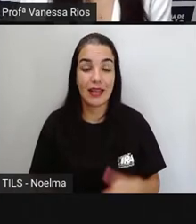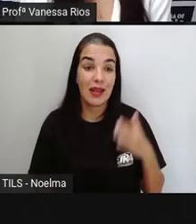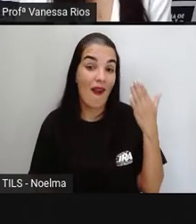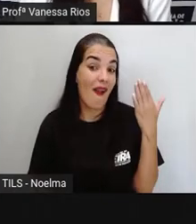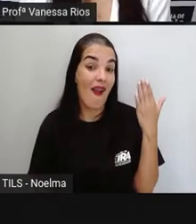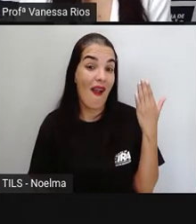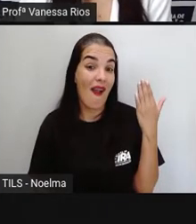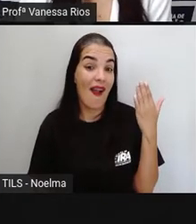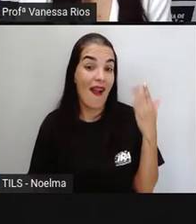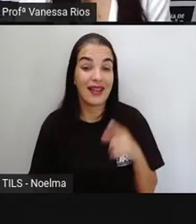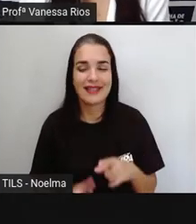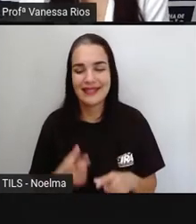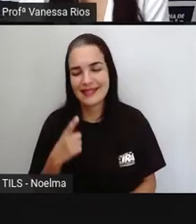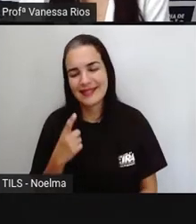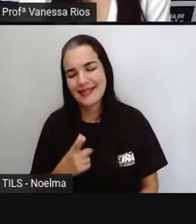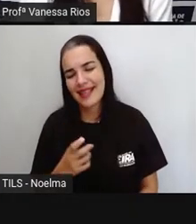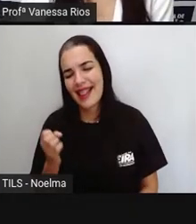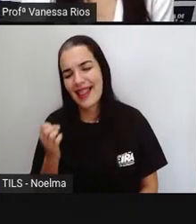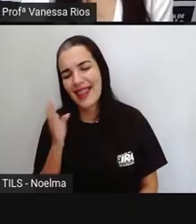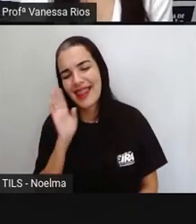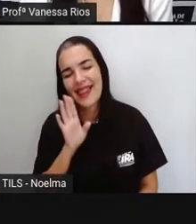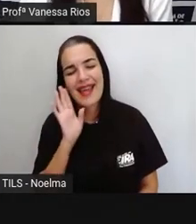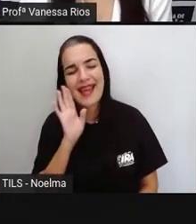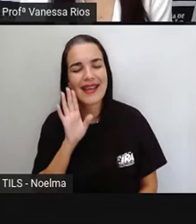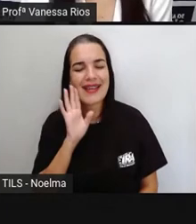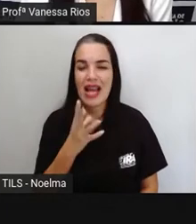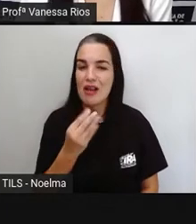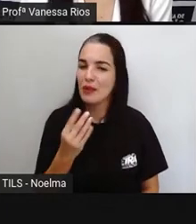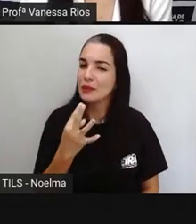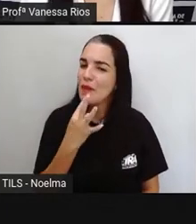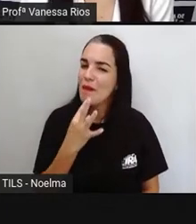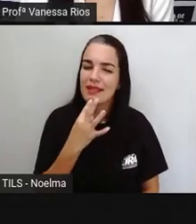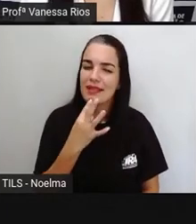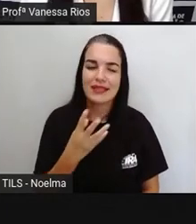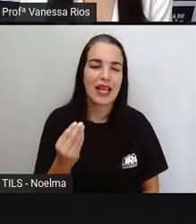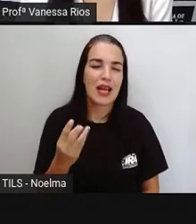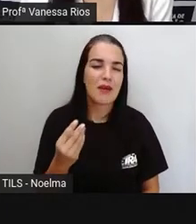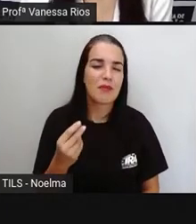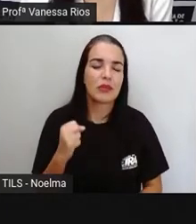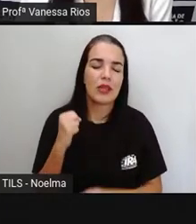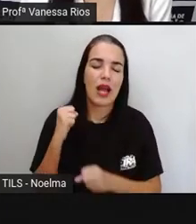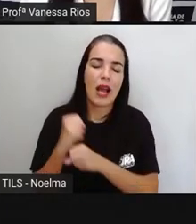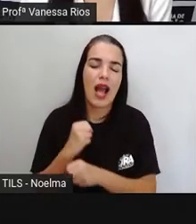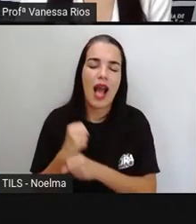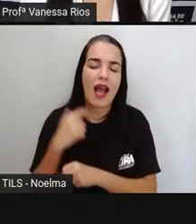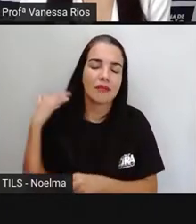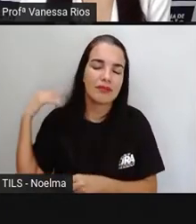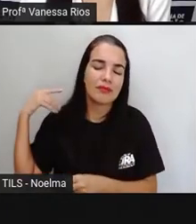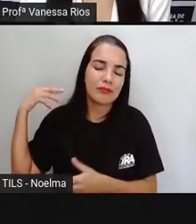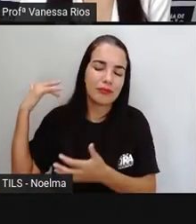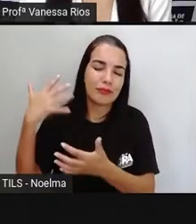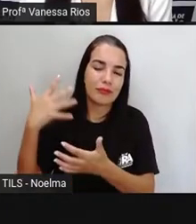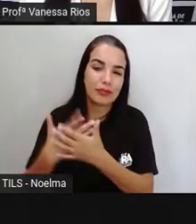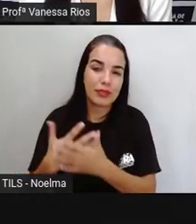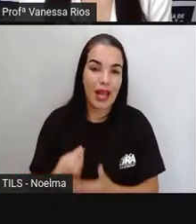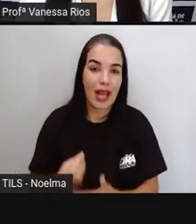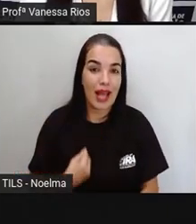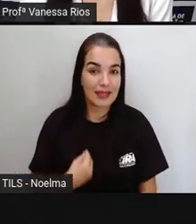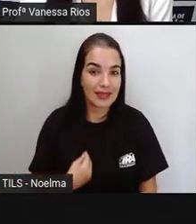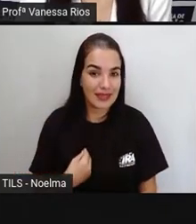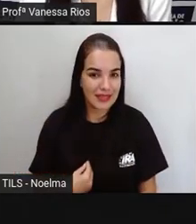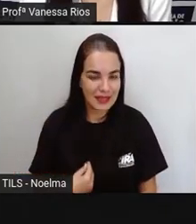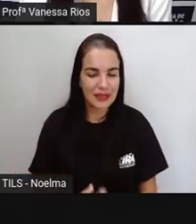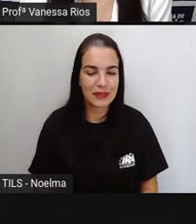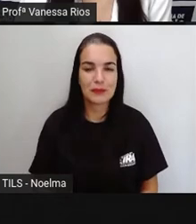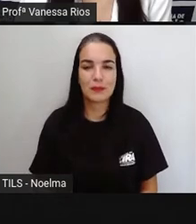Ah, olha, essa brincadeira aí, ela é bem conhecida, né? Existe há muitos anos. uma brincadeira aí bem